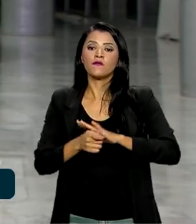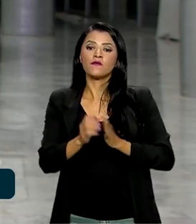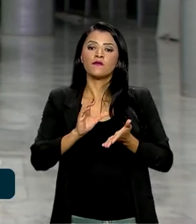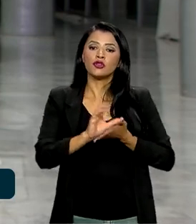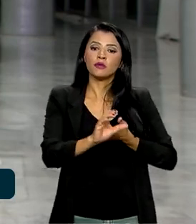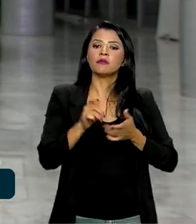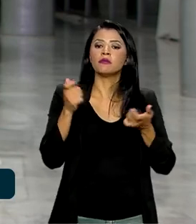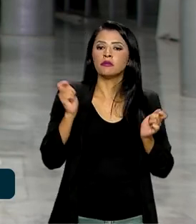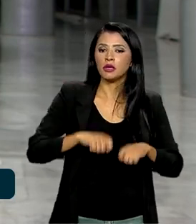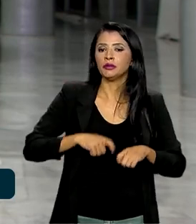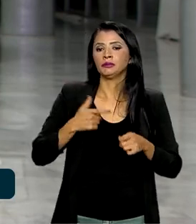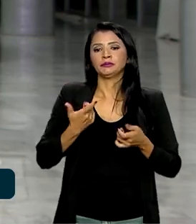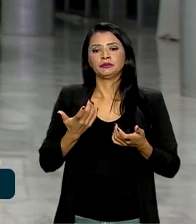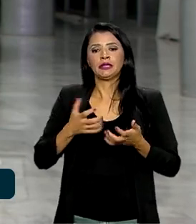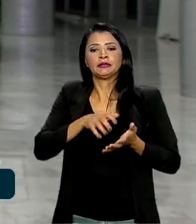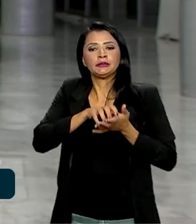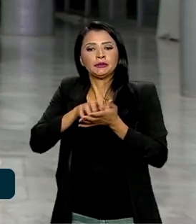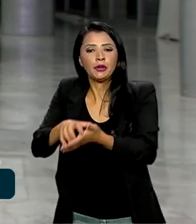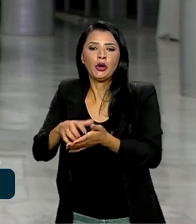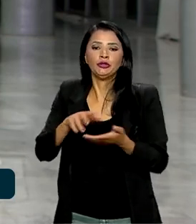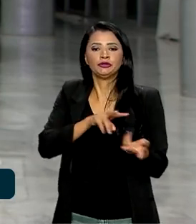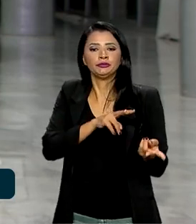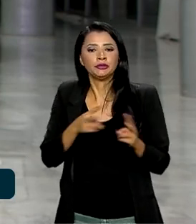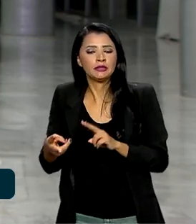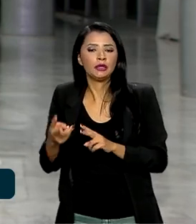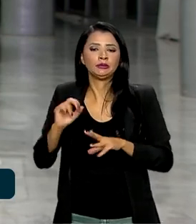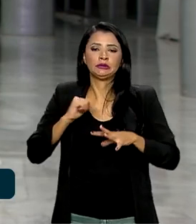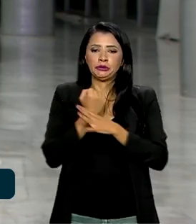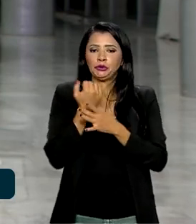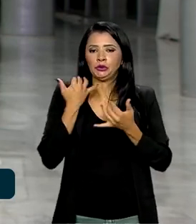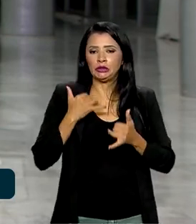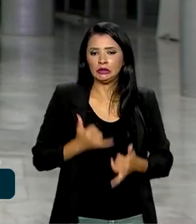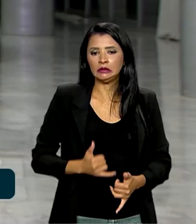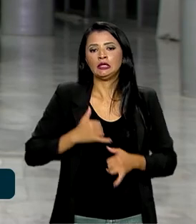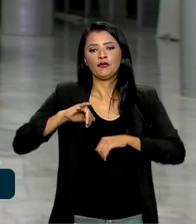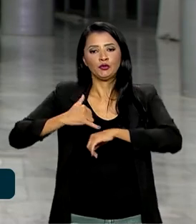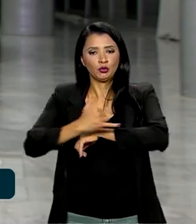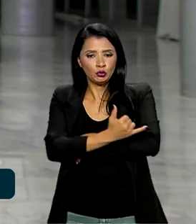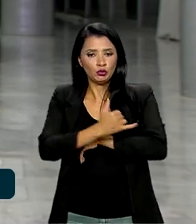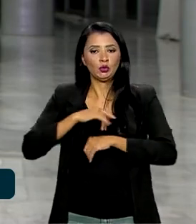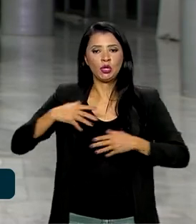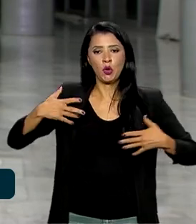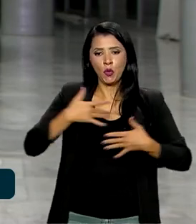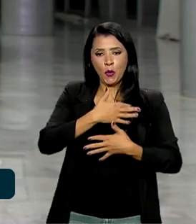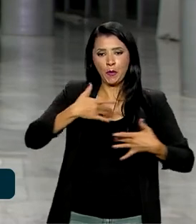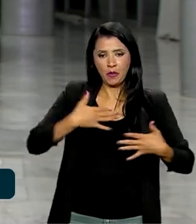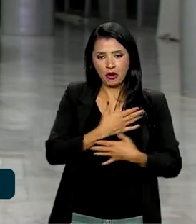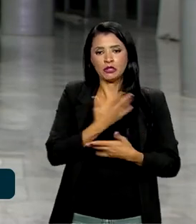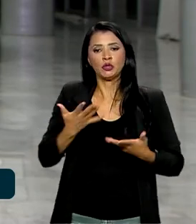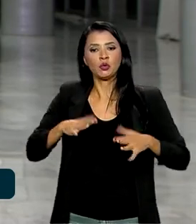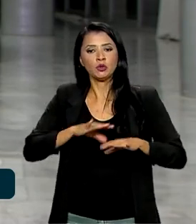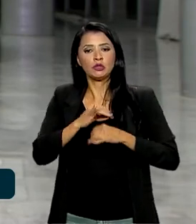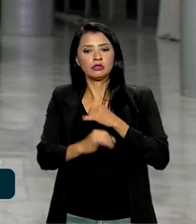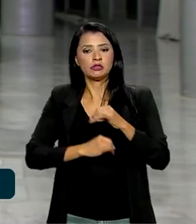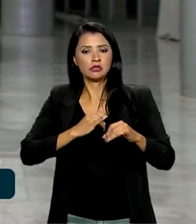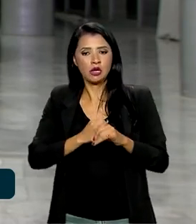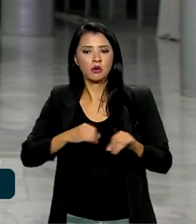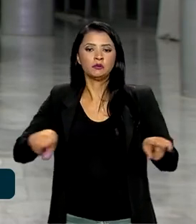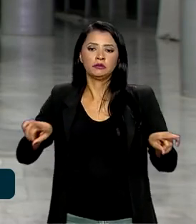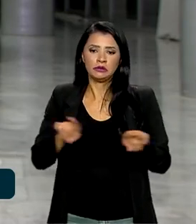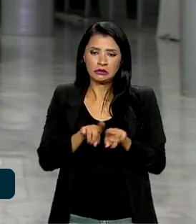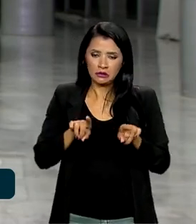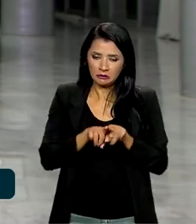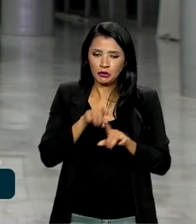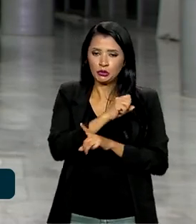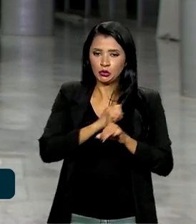eixos como transportes, transição e segurança energética, infraestrutura urbana, inclusão digital, infraestrutura